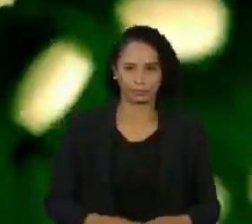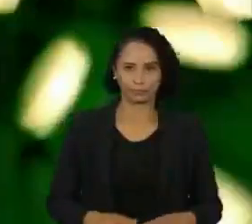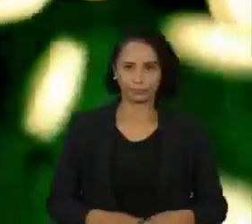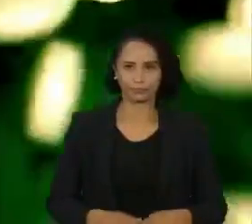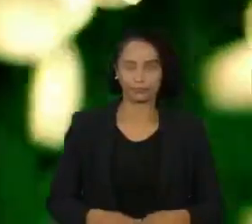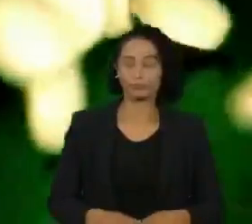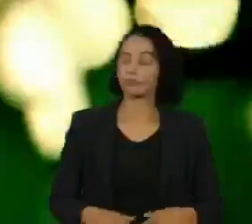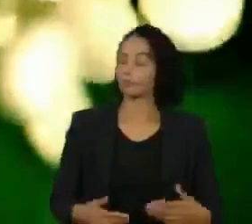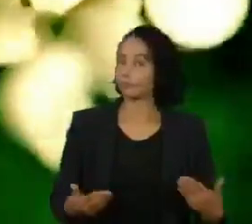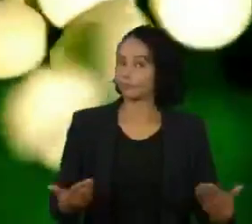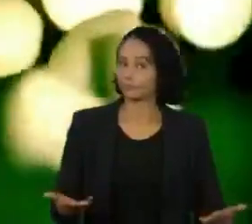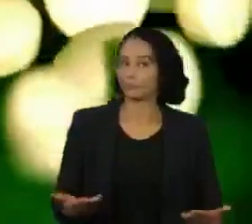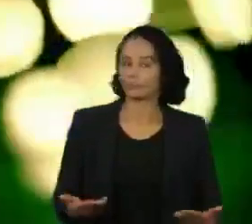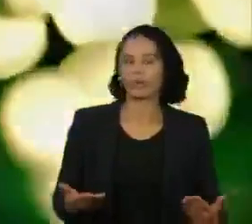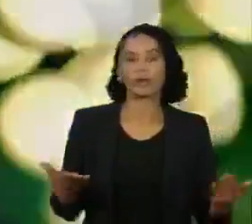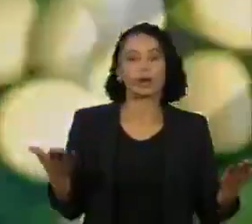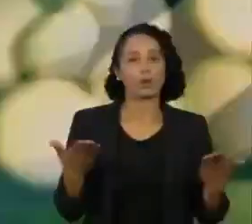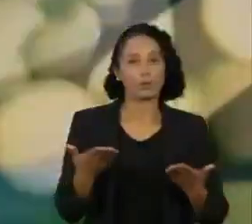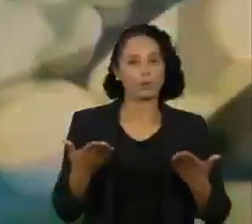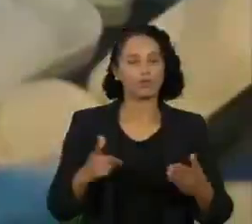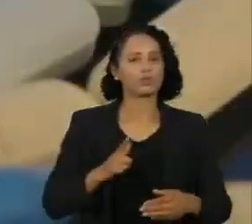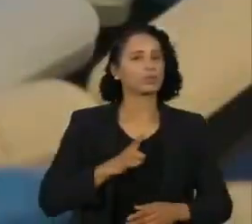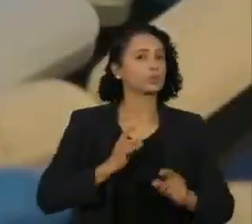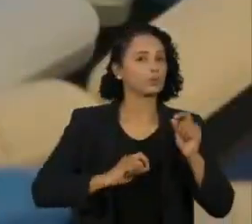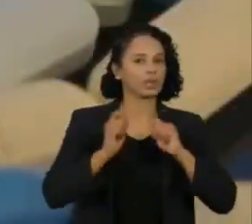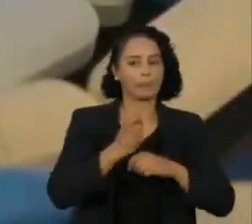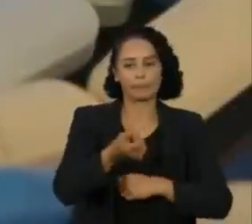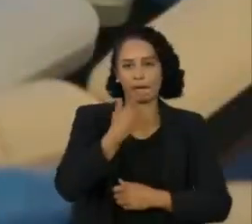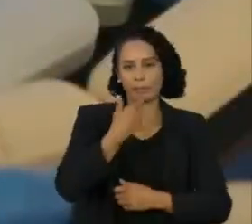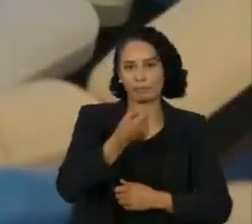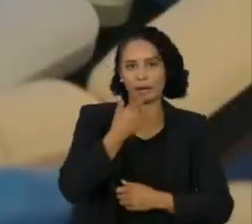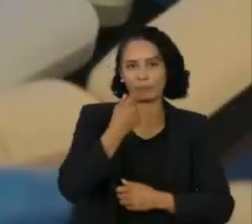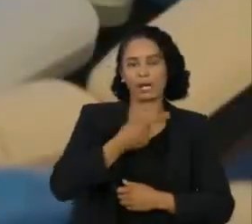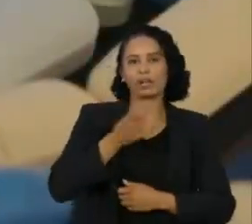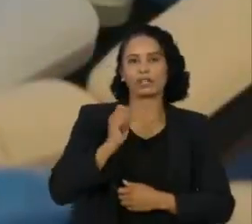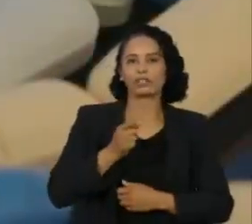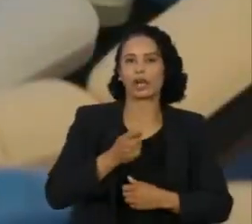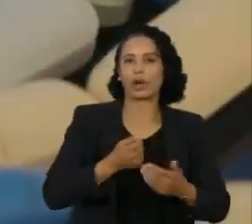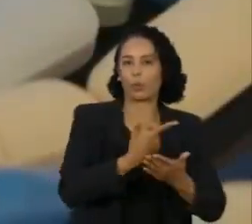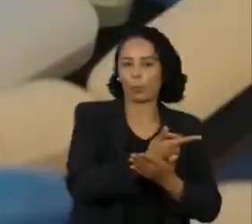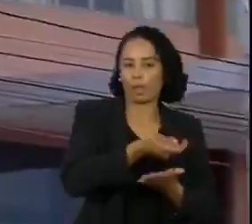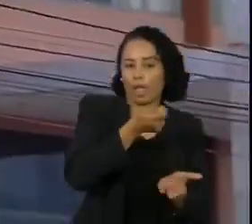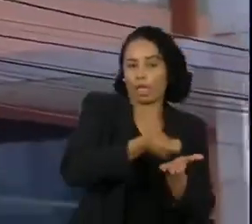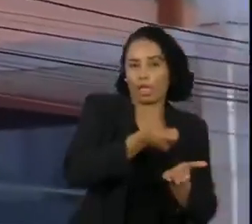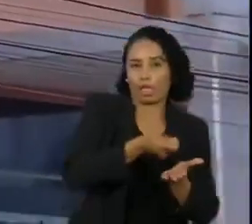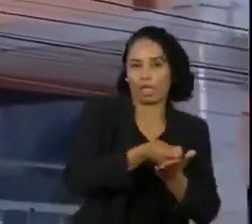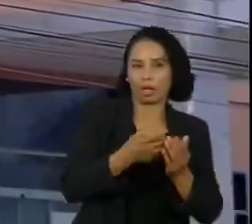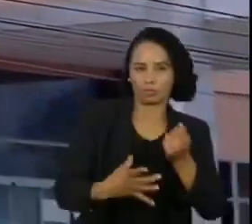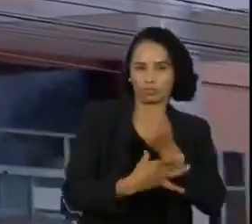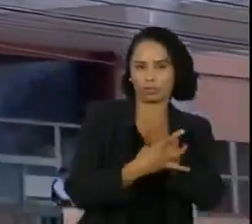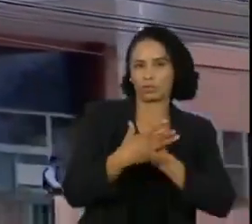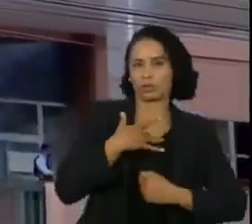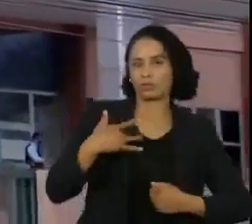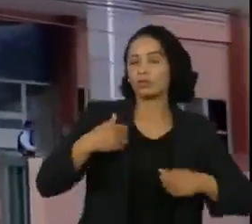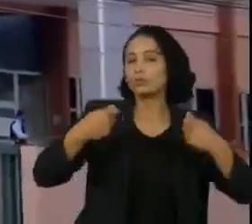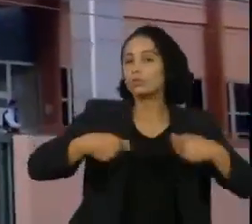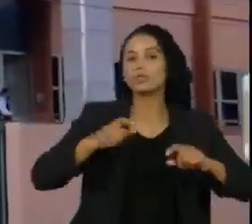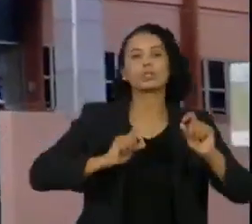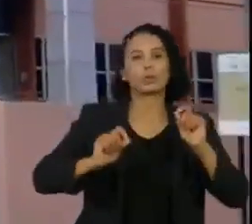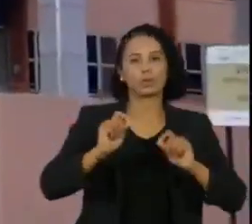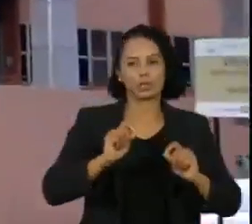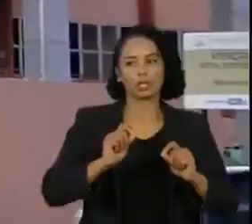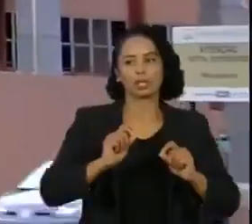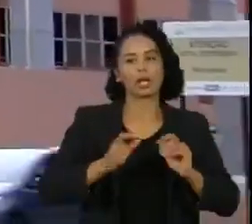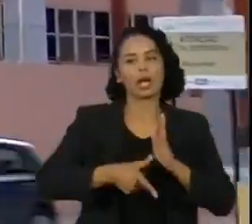Atualmente, para que um novo medicamento tenha custeio obrigatório por um plano de saúde, é necessário que ele esteja